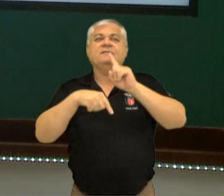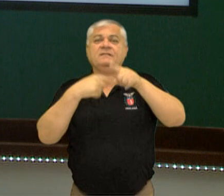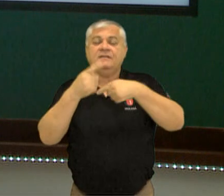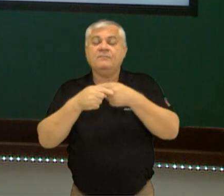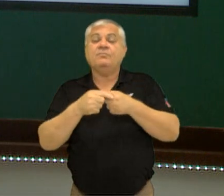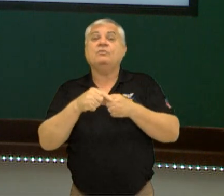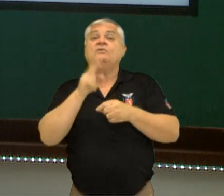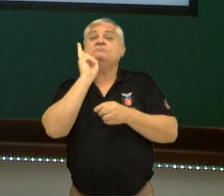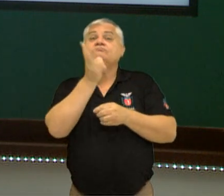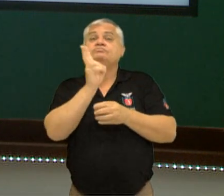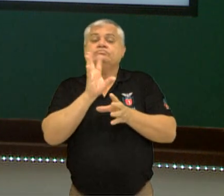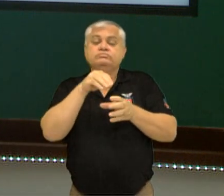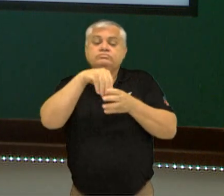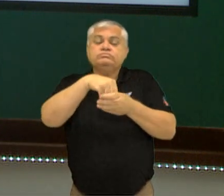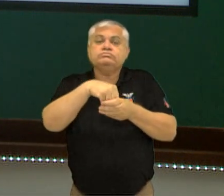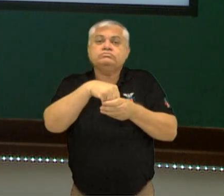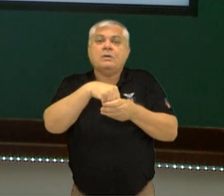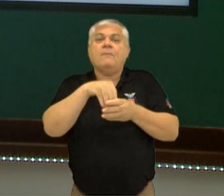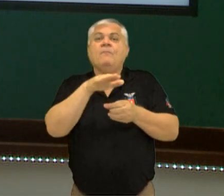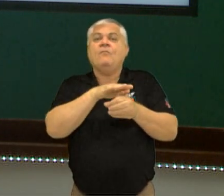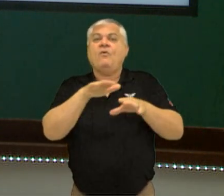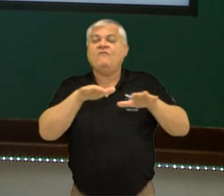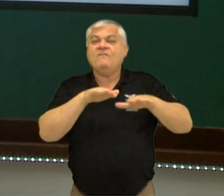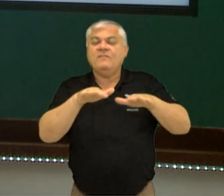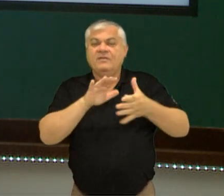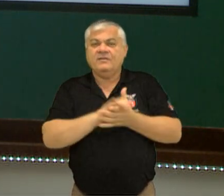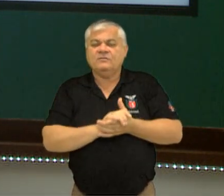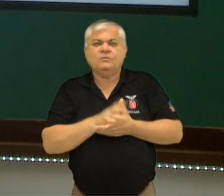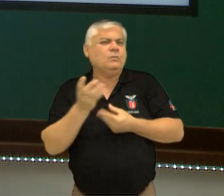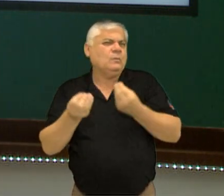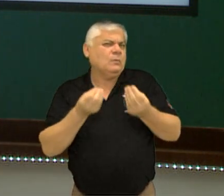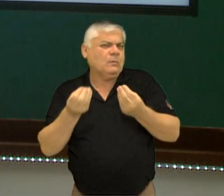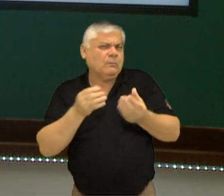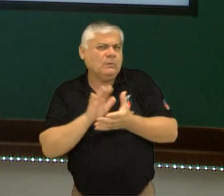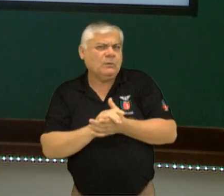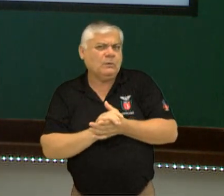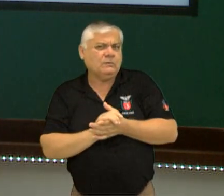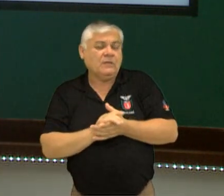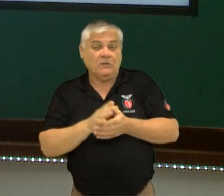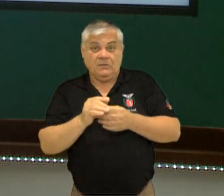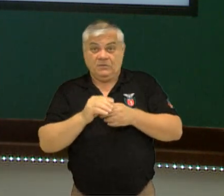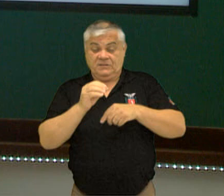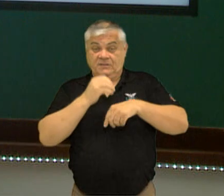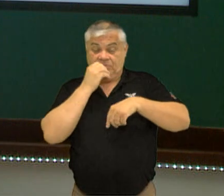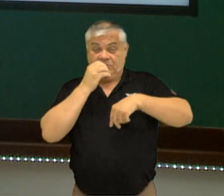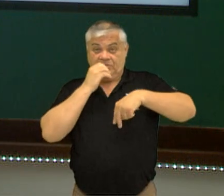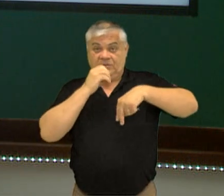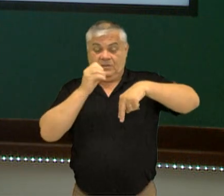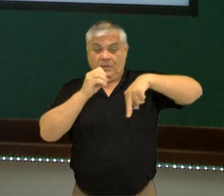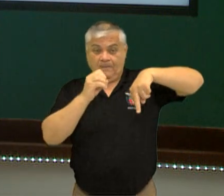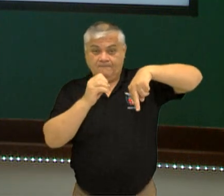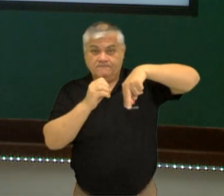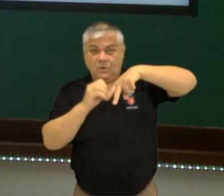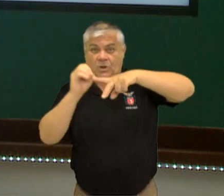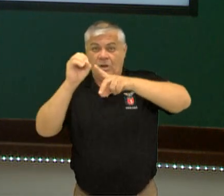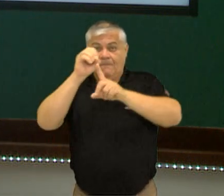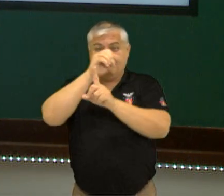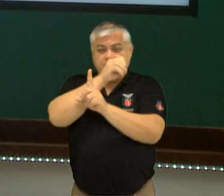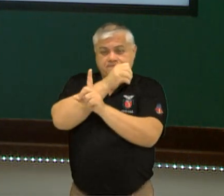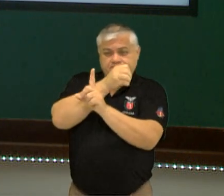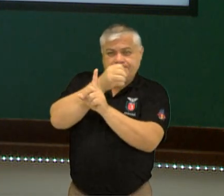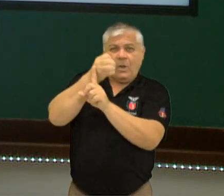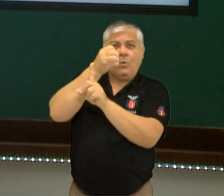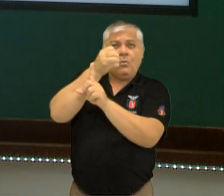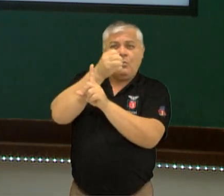Houve uma conservação da quantidade de movimento, certo? De que forma? Na hora em que a bola colidiu com a trave, certo?